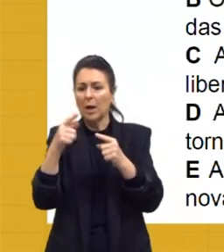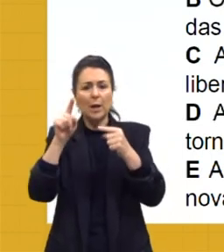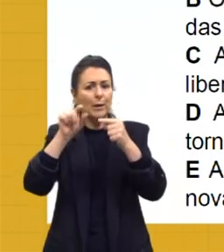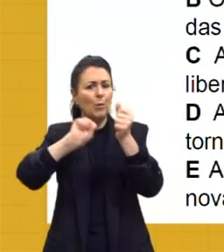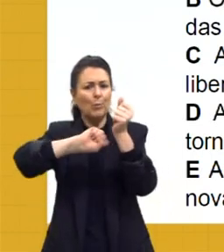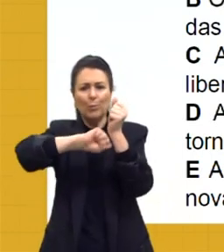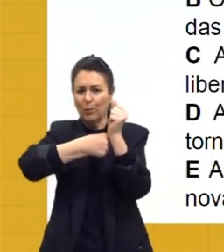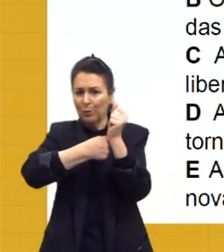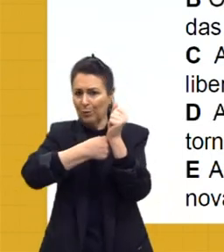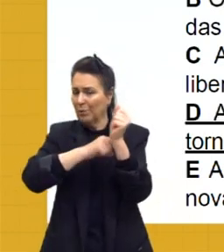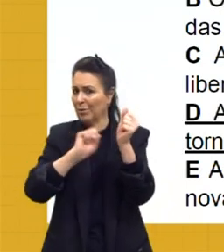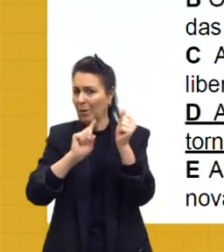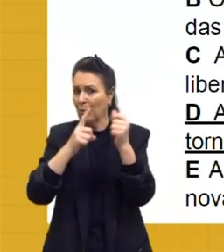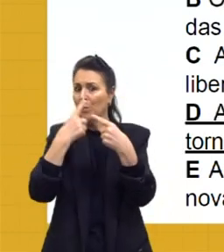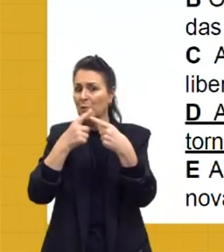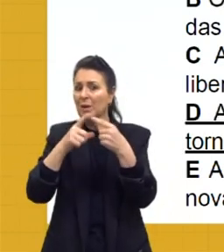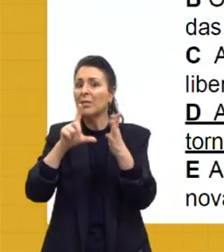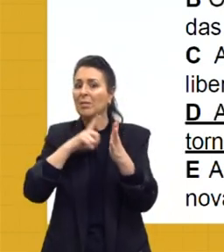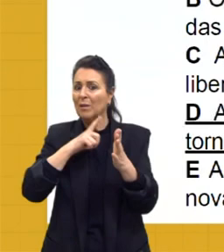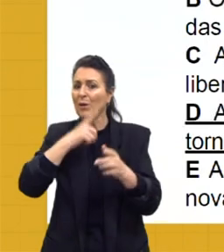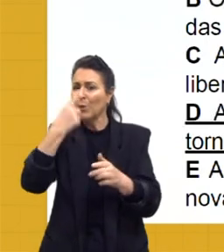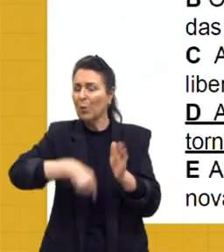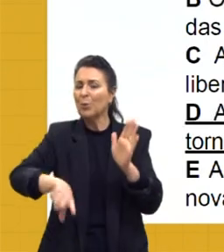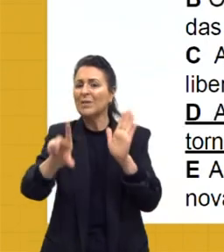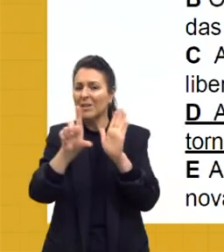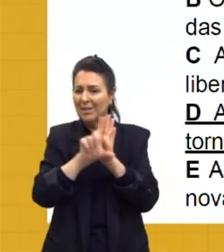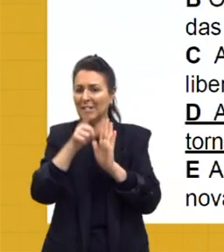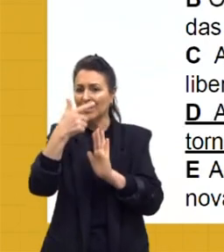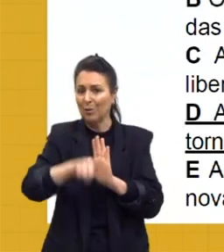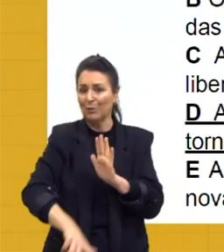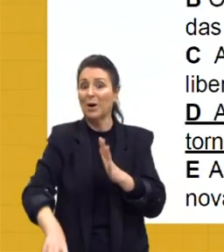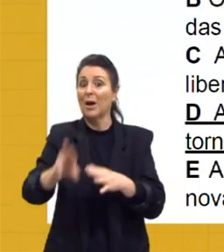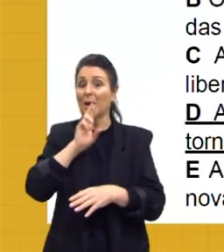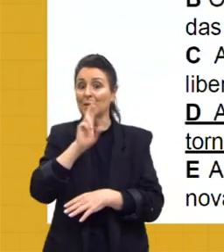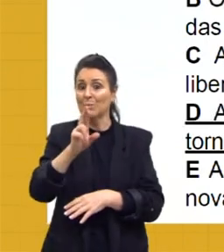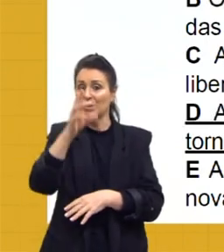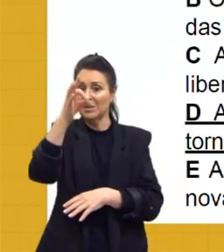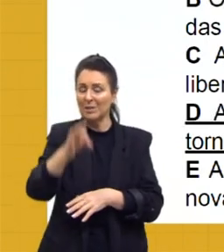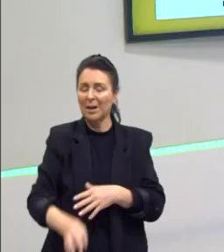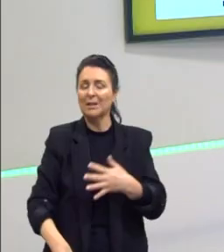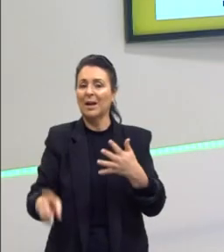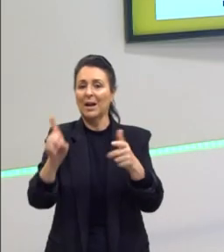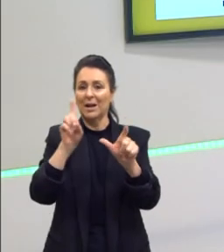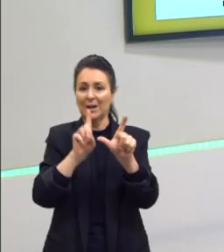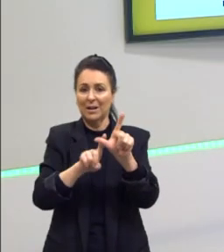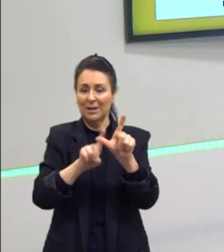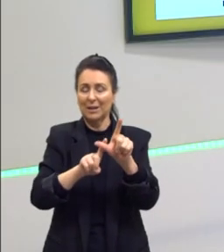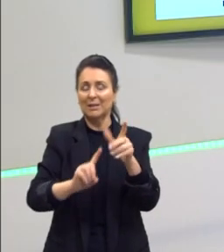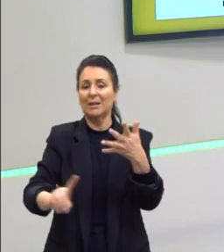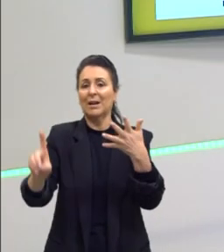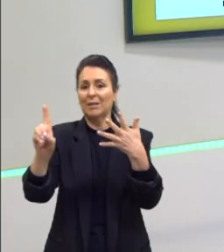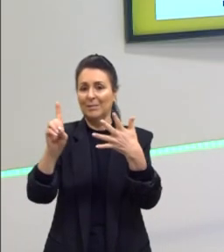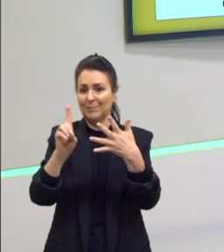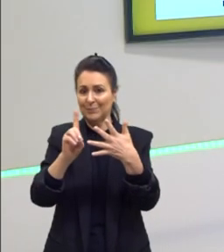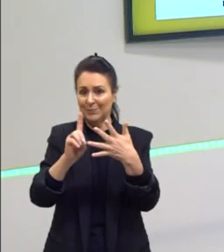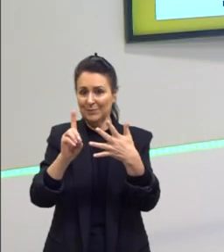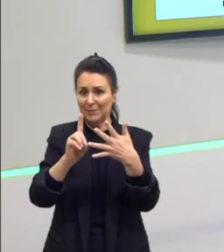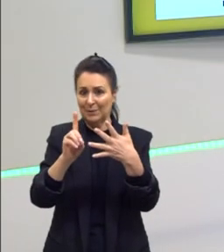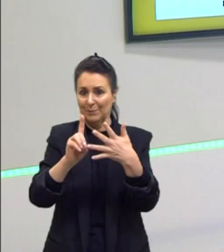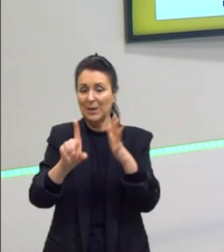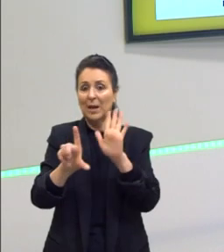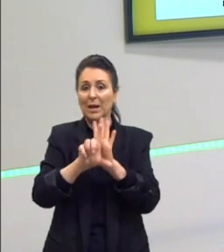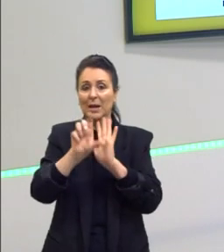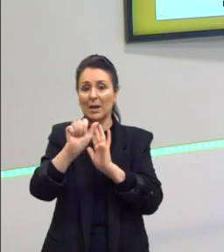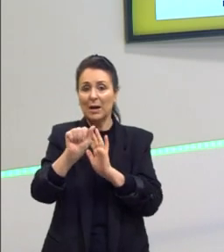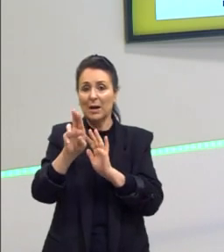outras depois. A nossa resposta, então, é a D. Assinada pela princesa Isabel, então, a lei Áurea, ela conclui esse processo.